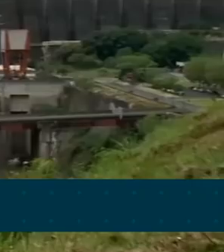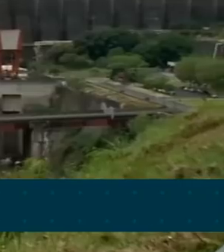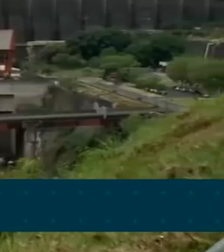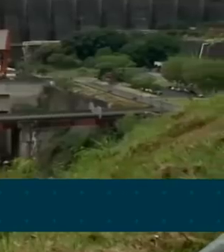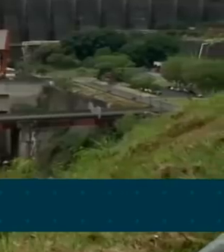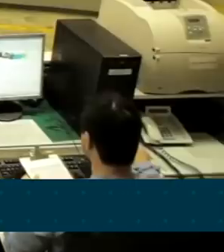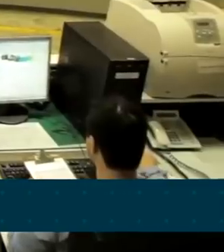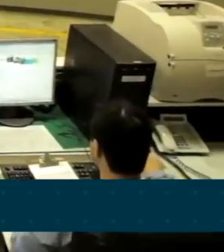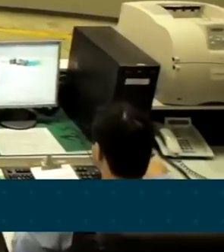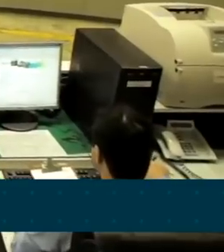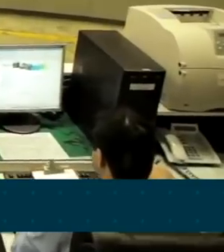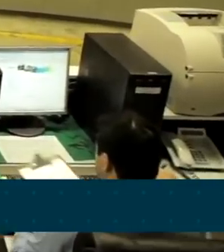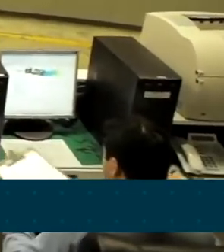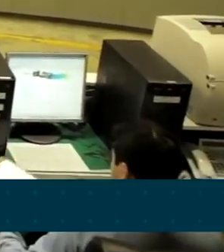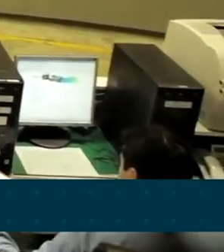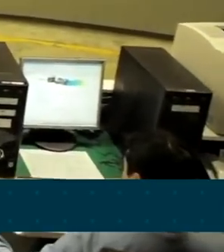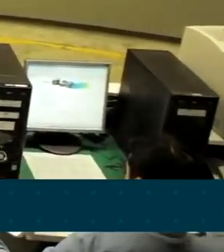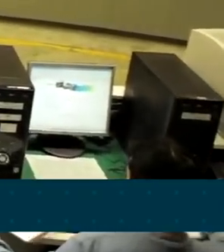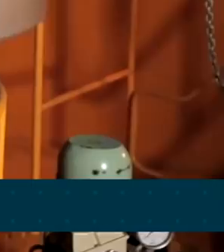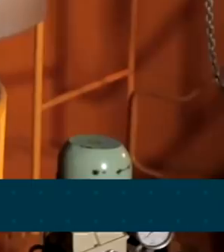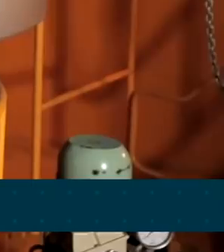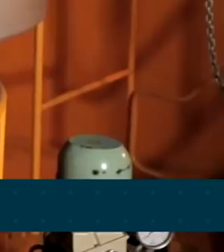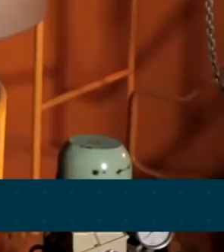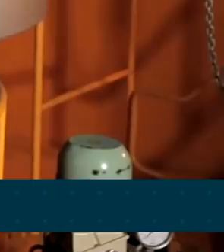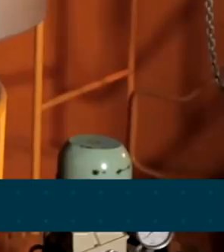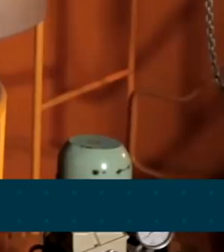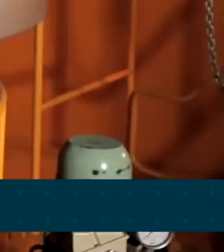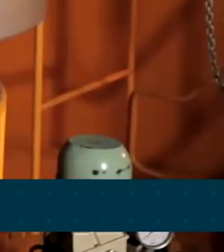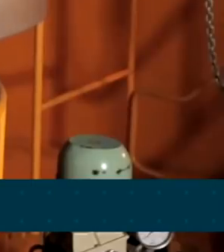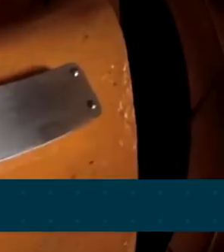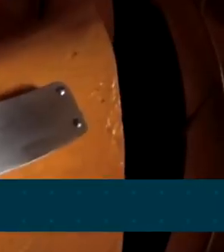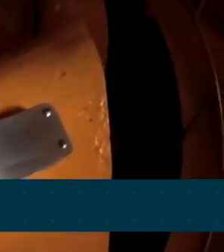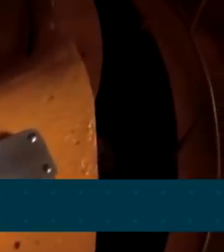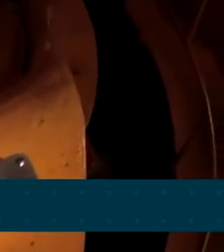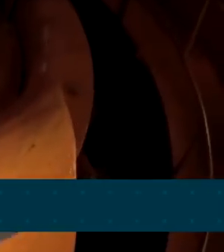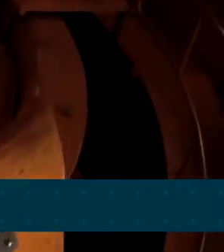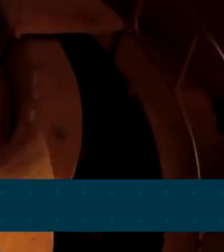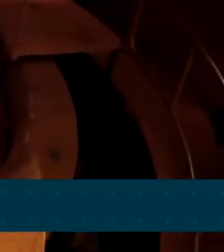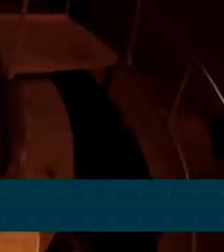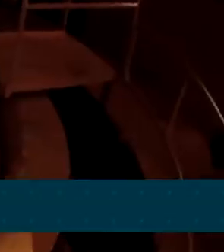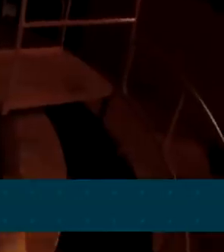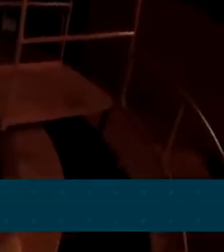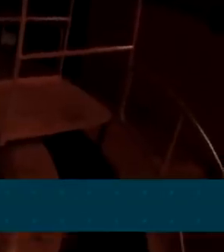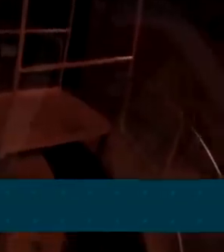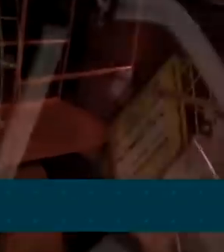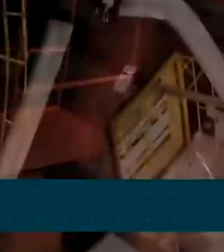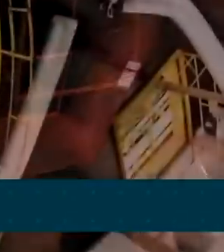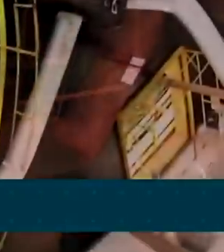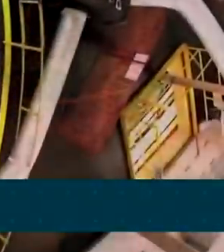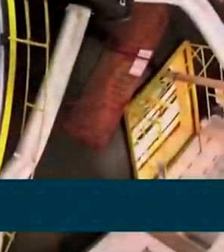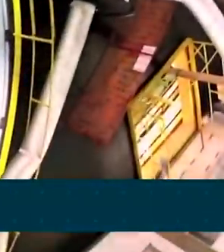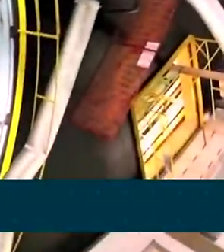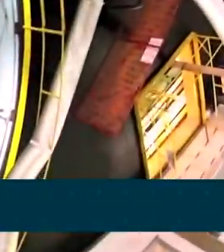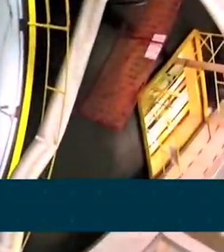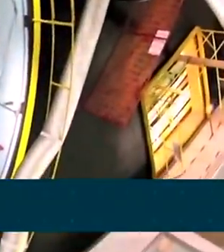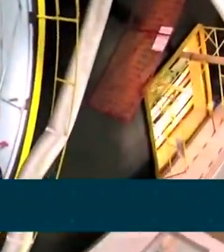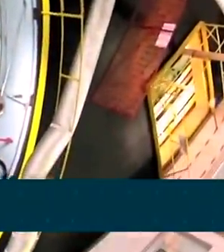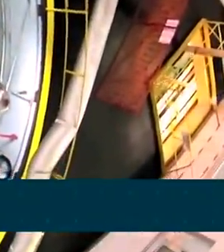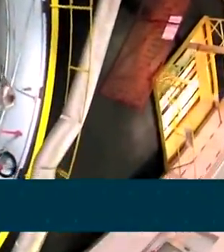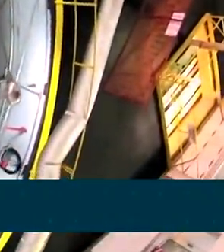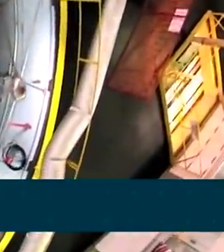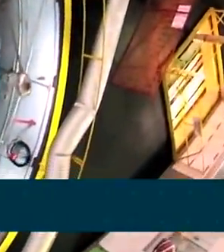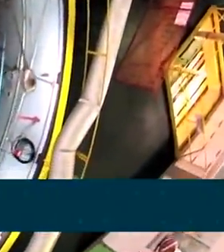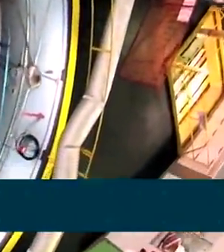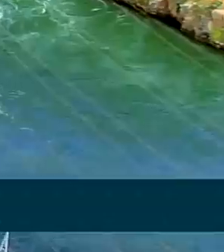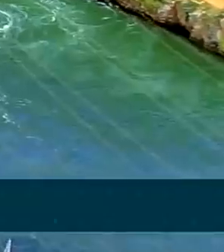estão atingindo o fim da vida útil. Por isso, a revitalização é necessária. Num prazo de cinco anos, Itaipu vai